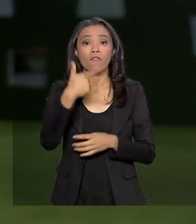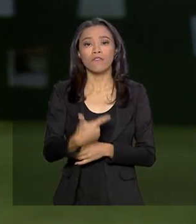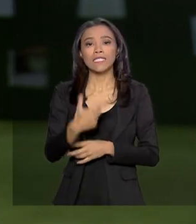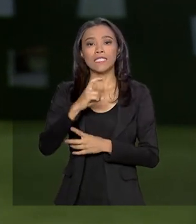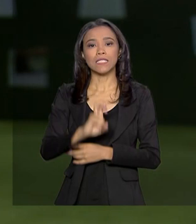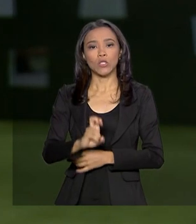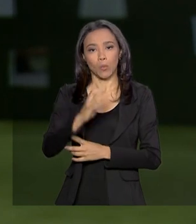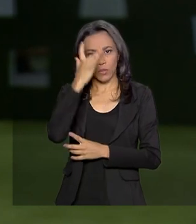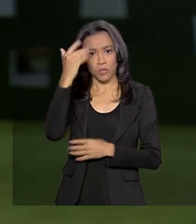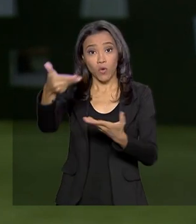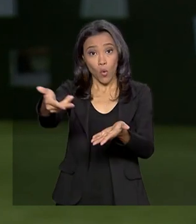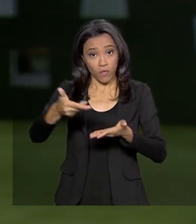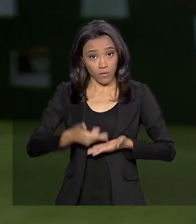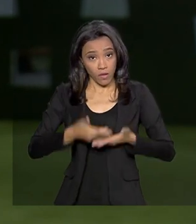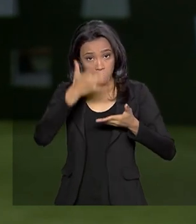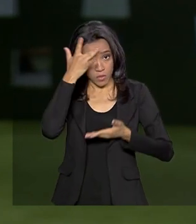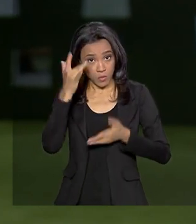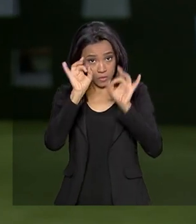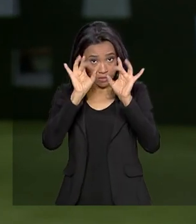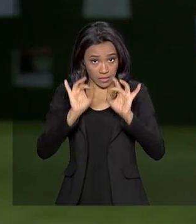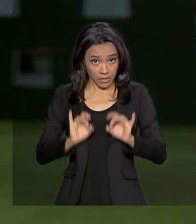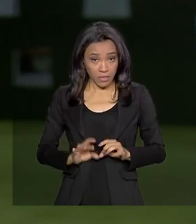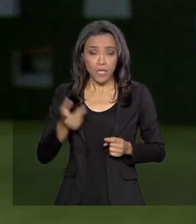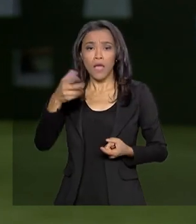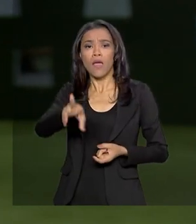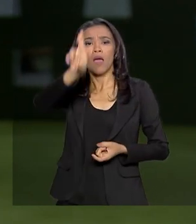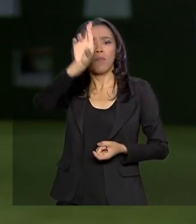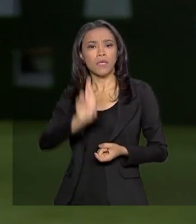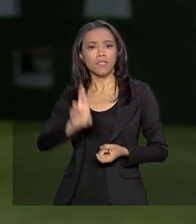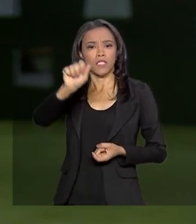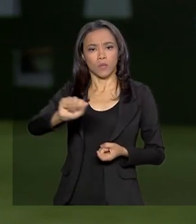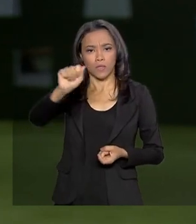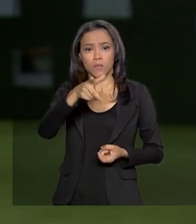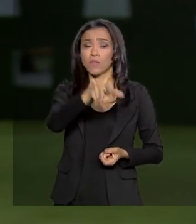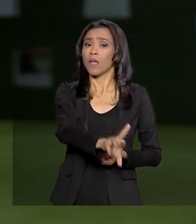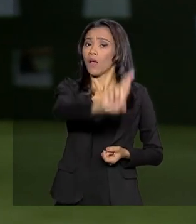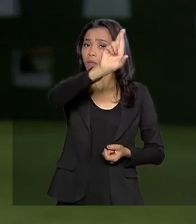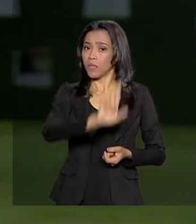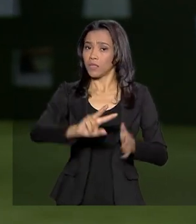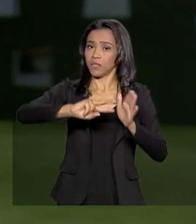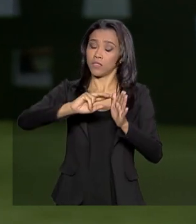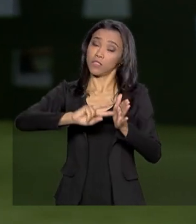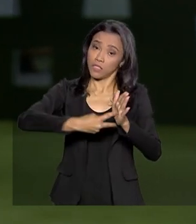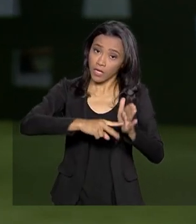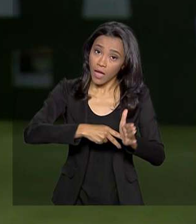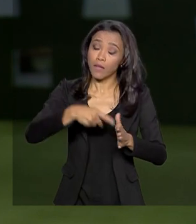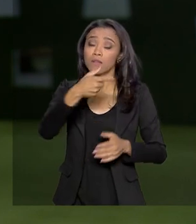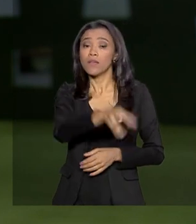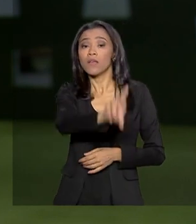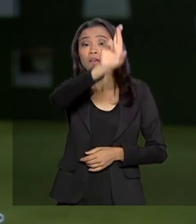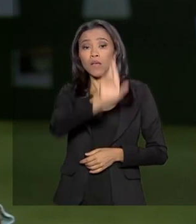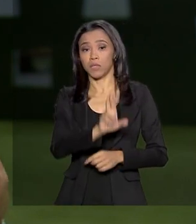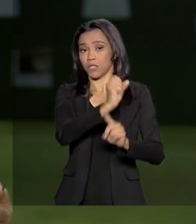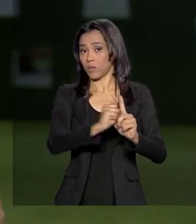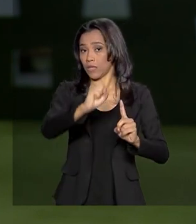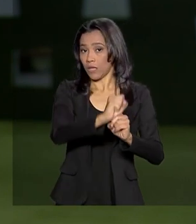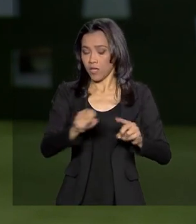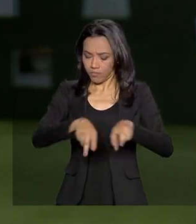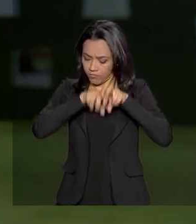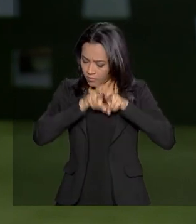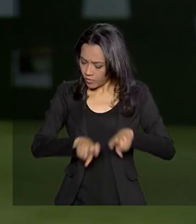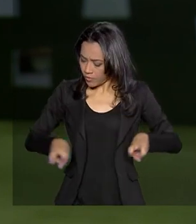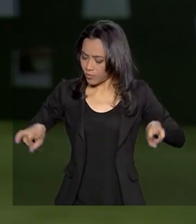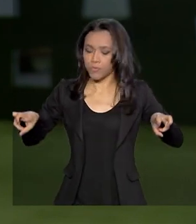especialistas, além de representantes de associações, de sindicatos e da sociedade civil. Ontem, também, em duas